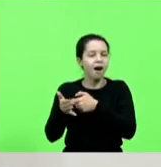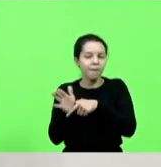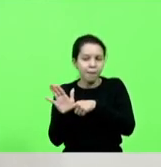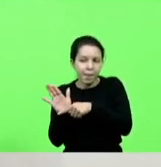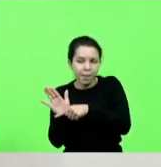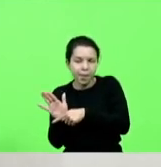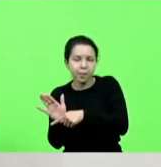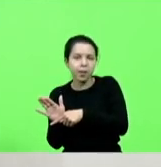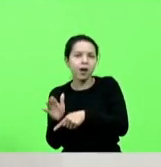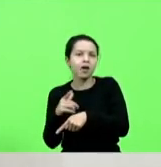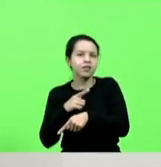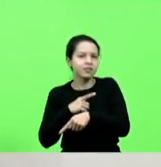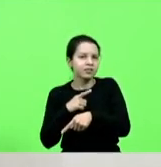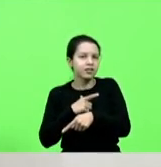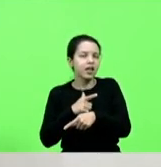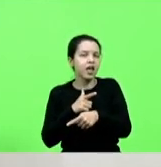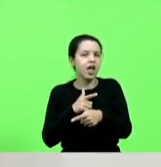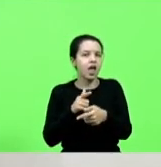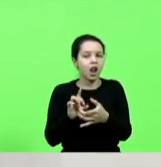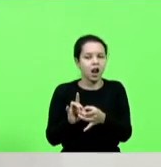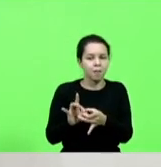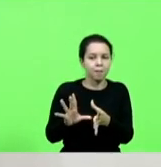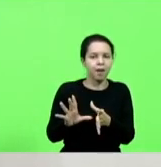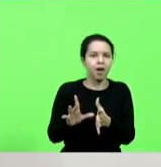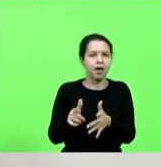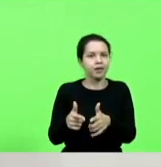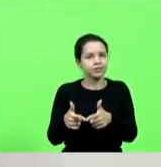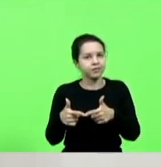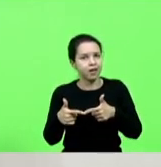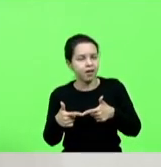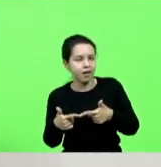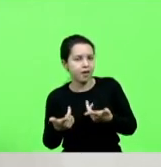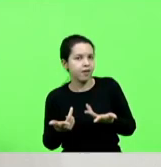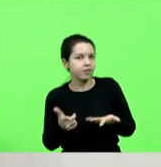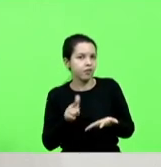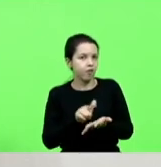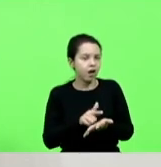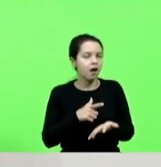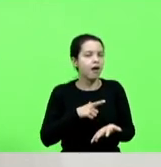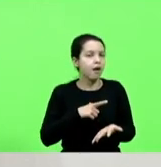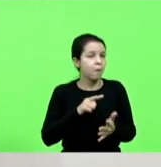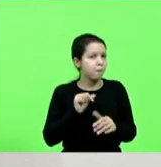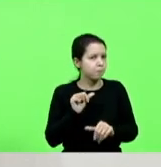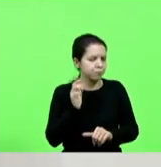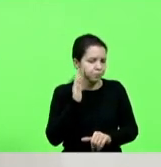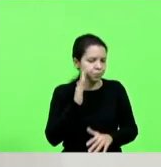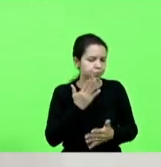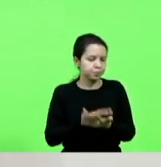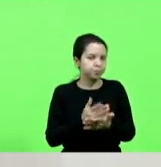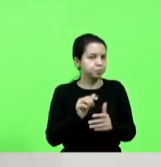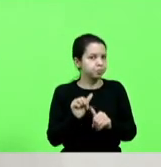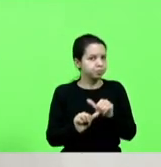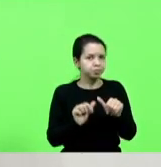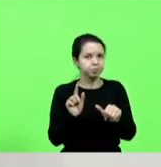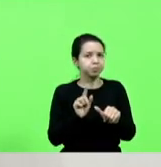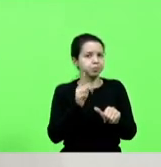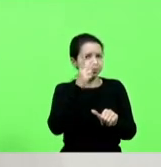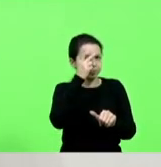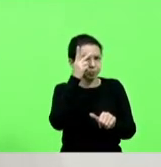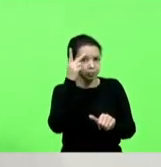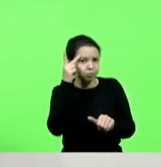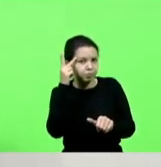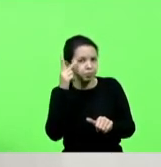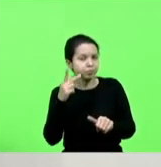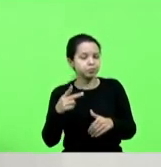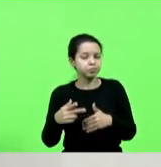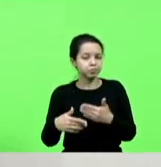alvará de licença acredito que isso não muda porque tem gente que vive da dificuldade deputado Berlanda